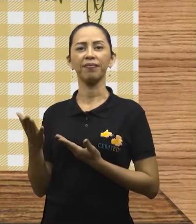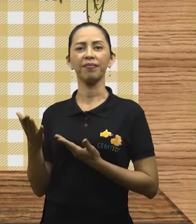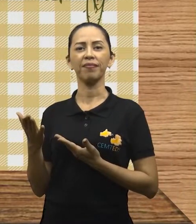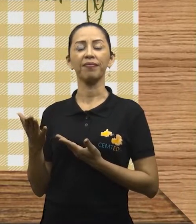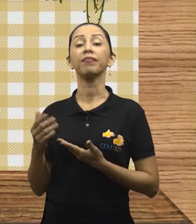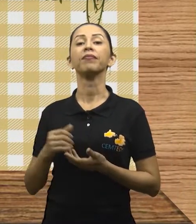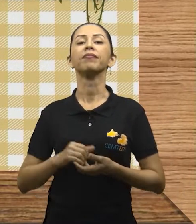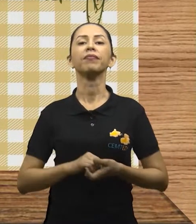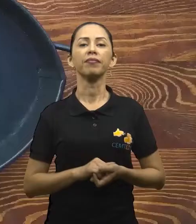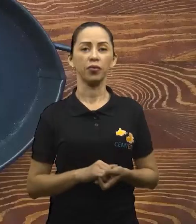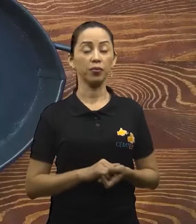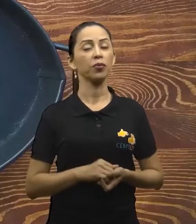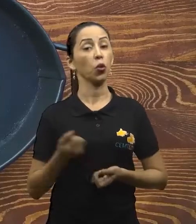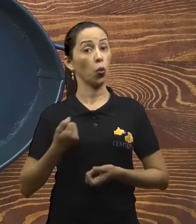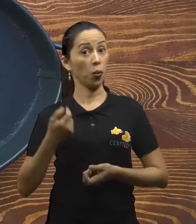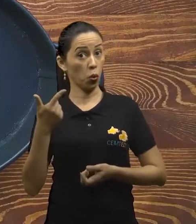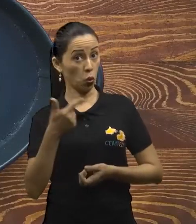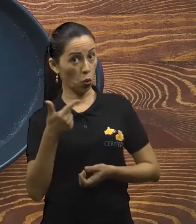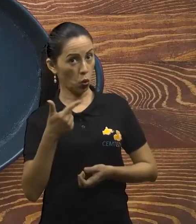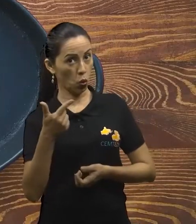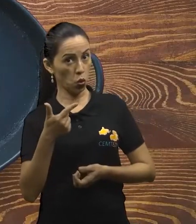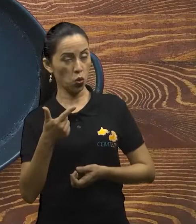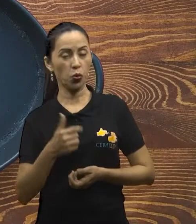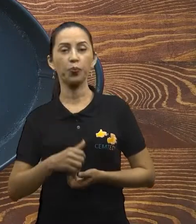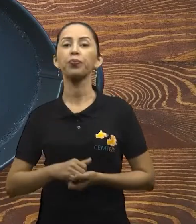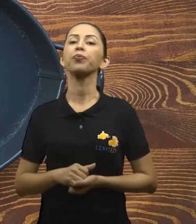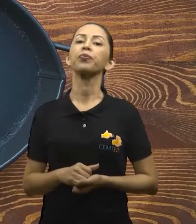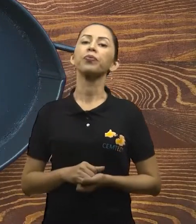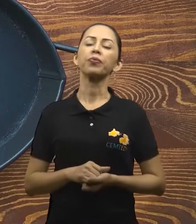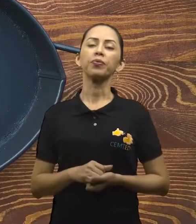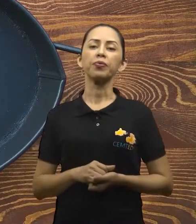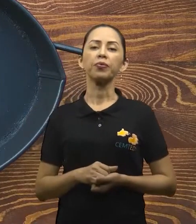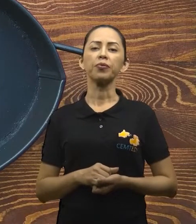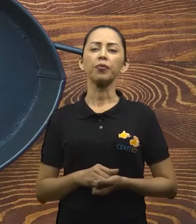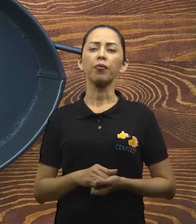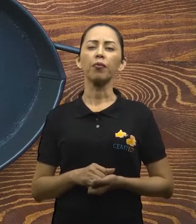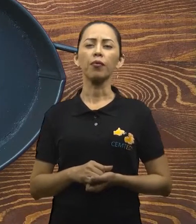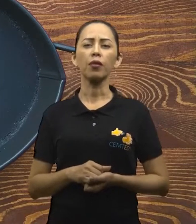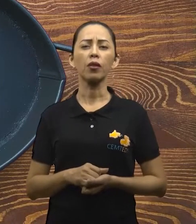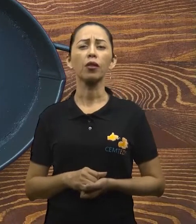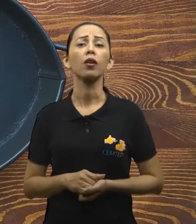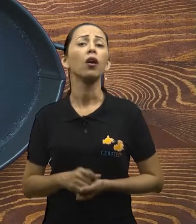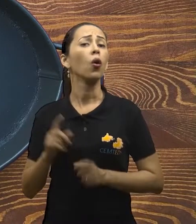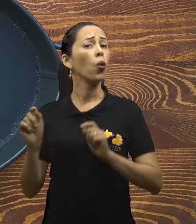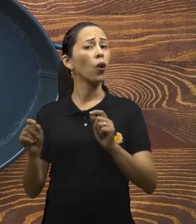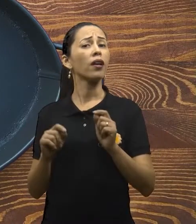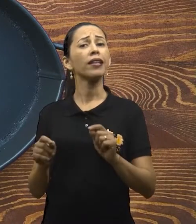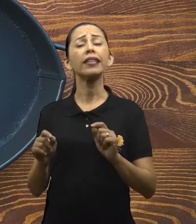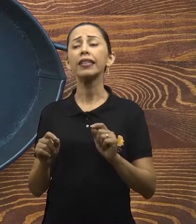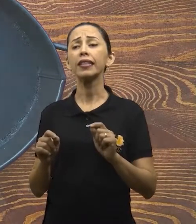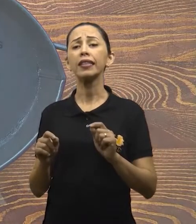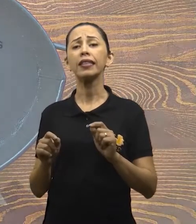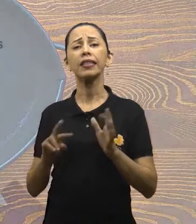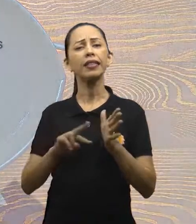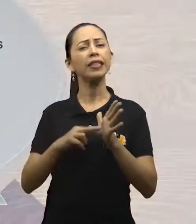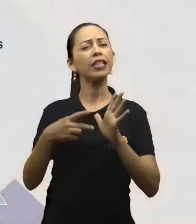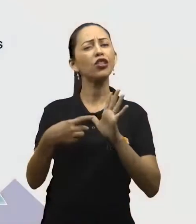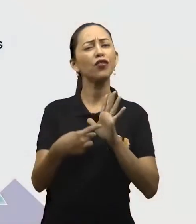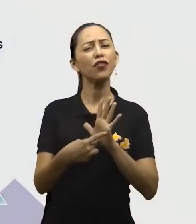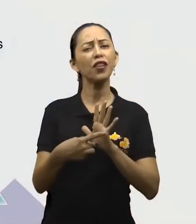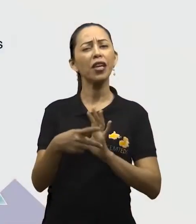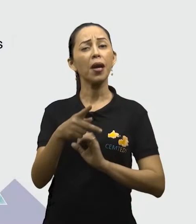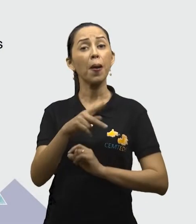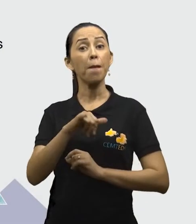Vamos à pergunta número 2. O que é a famosa pirâmide alimentar? A